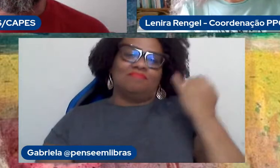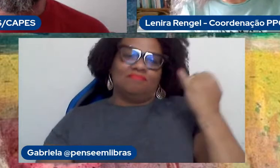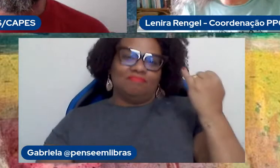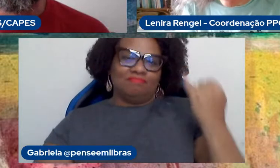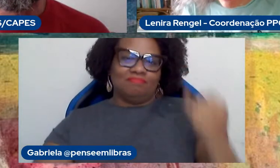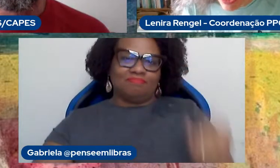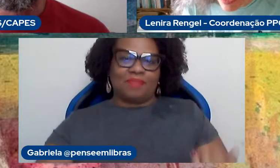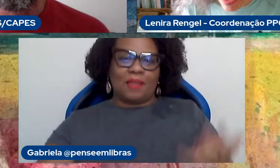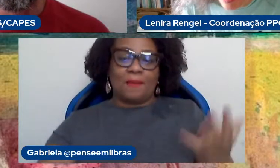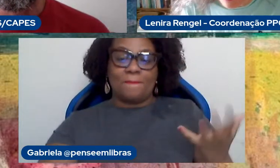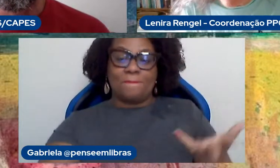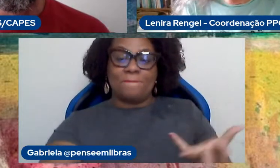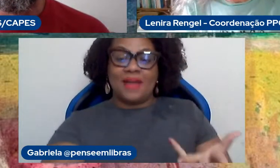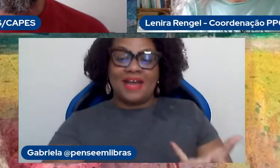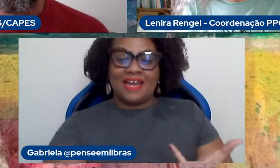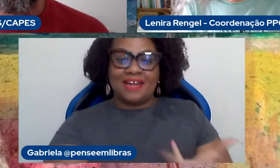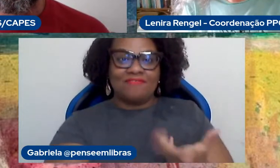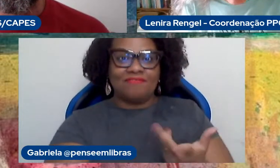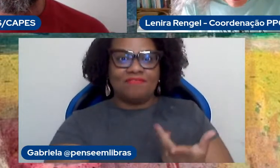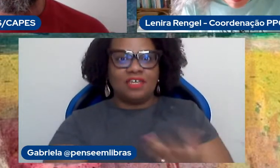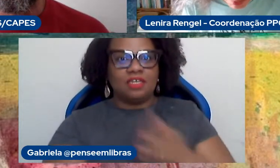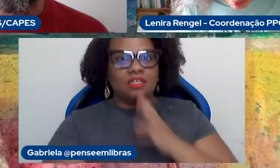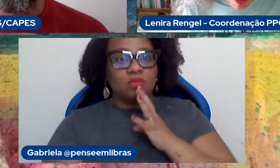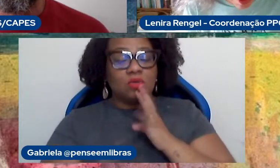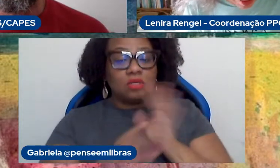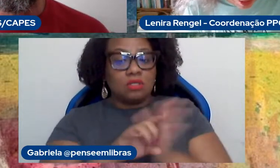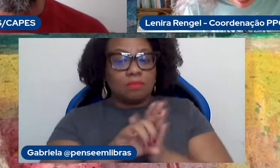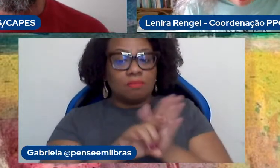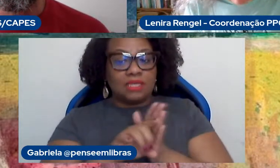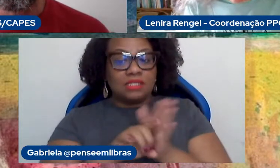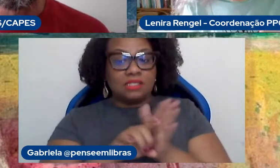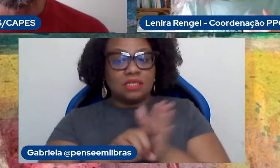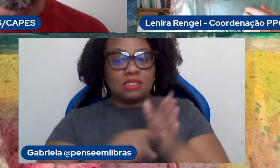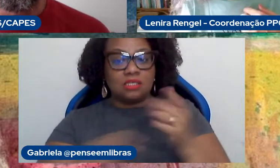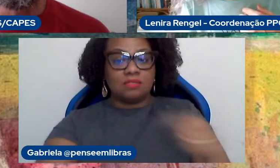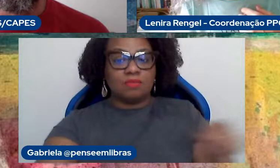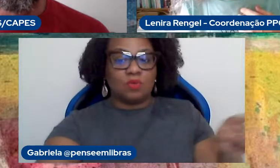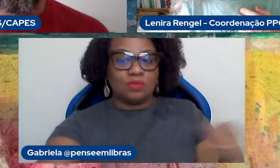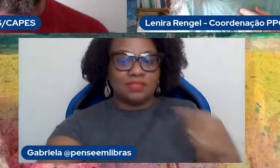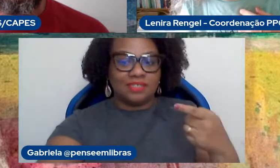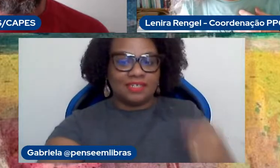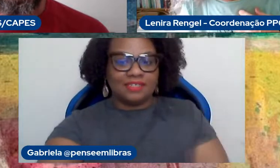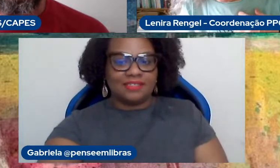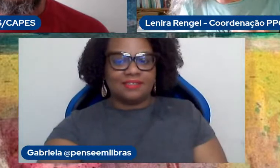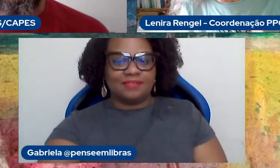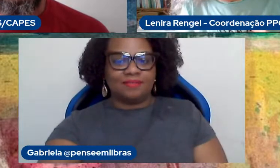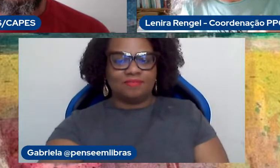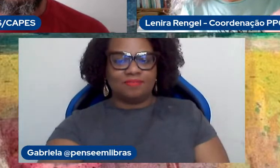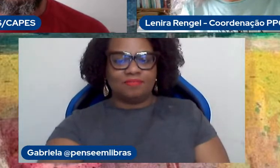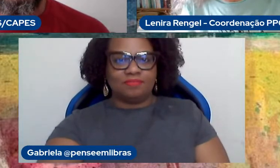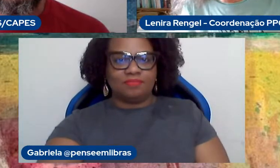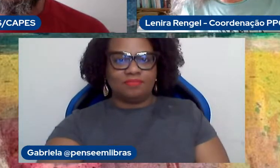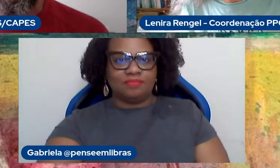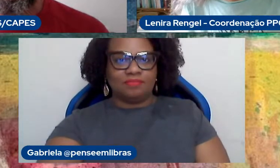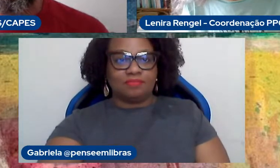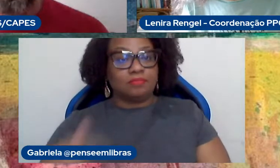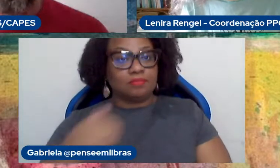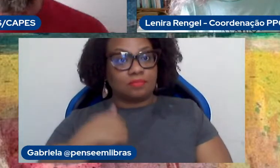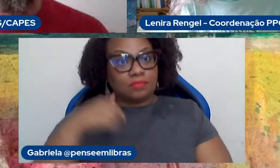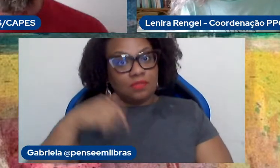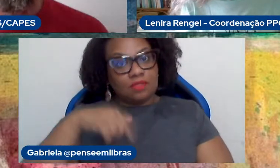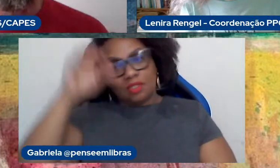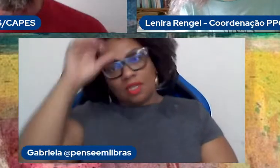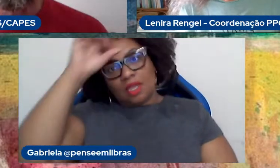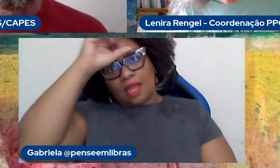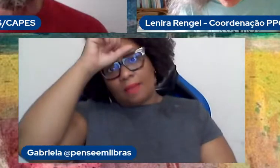que maravilha conhecer esses aspectos de pesquisa em música. E estou aqui aprendendo para o